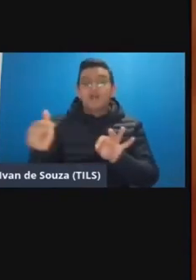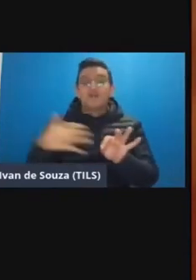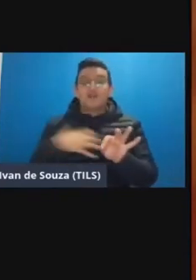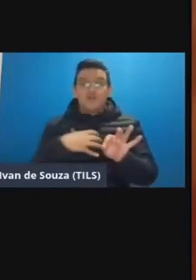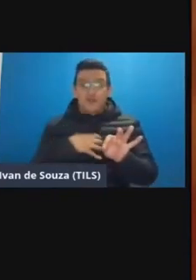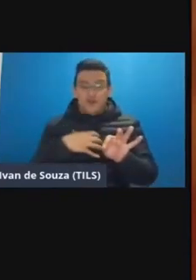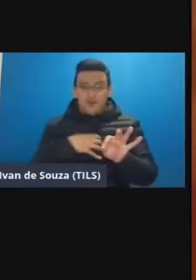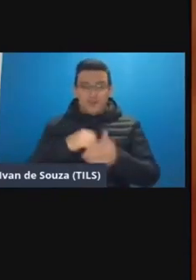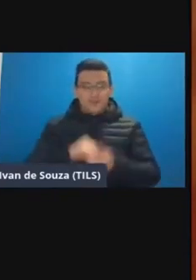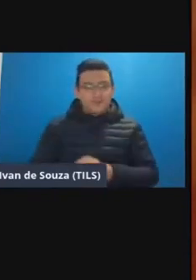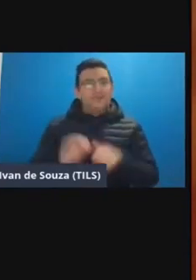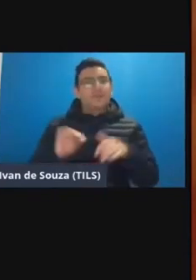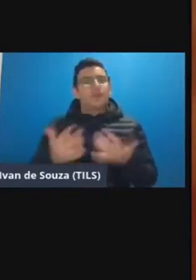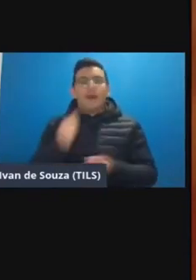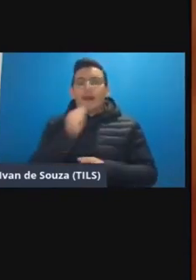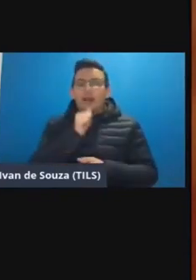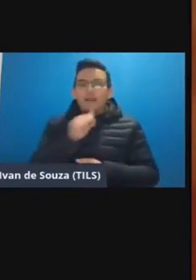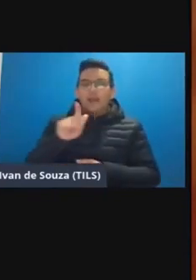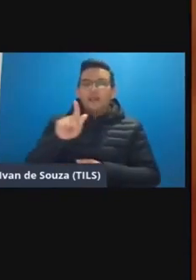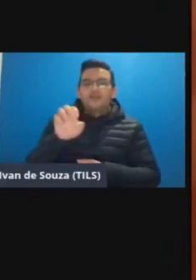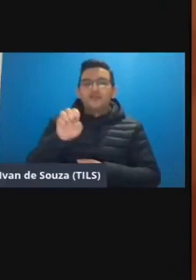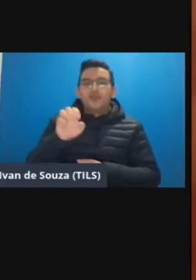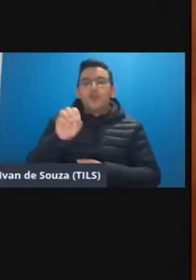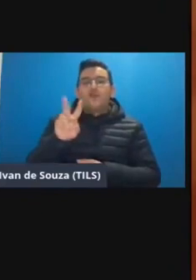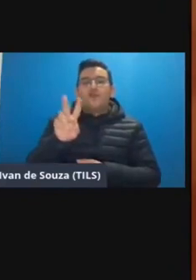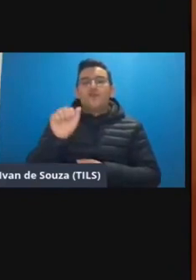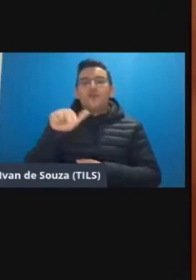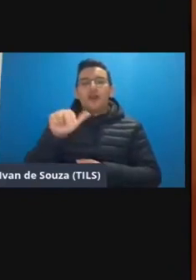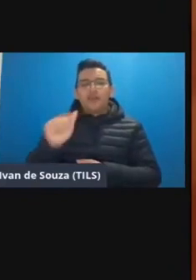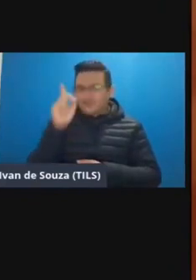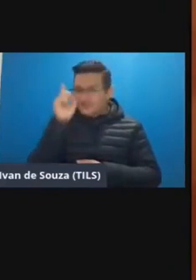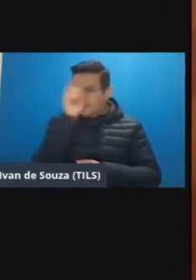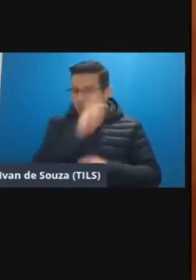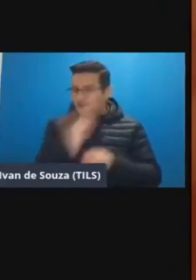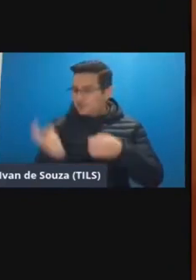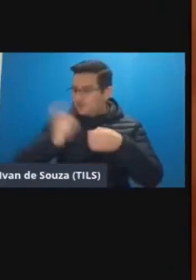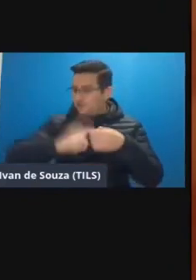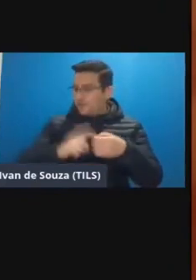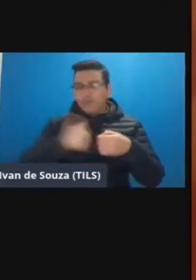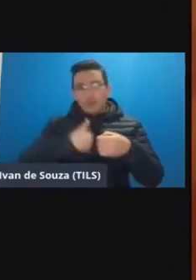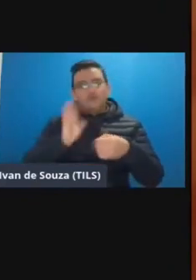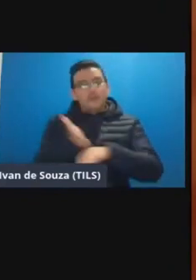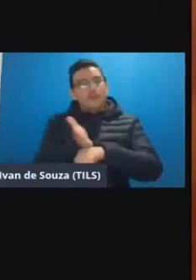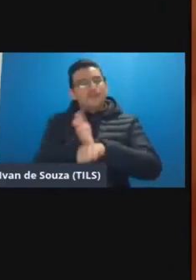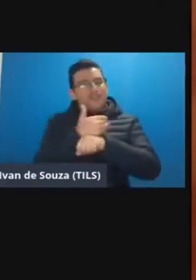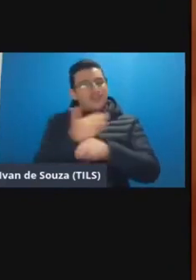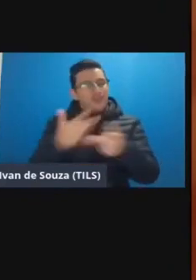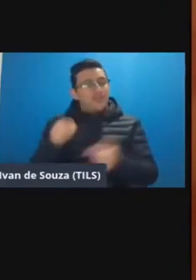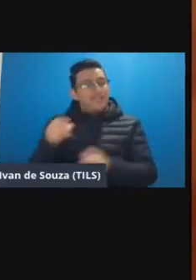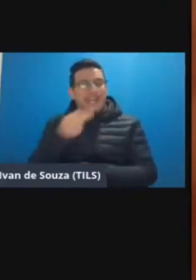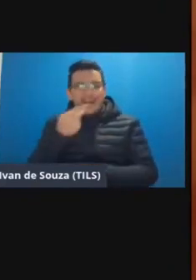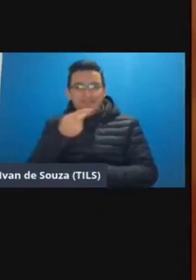tá pessoal ainda a Giovana tá com um pouquinho de dificuldade de conexão enquanto isso eu tô adiantando algumas coisas que ela ia